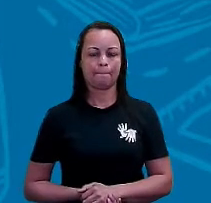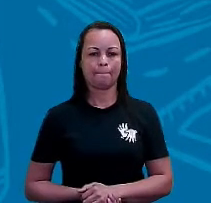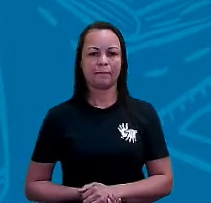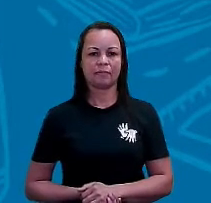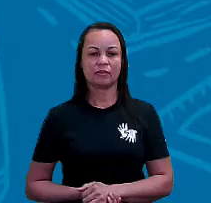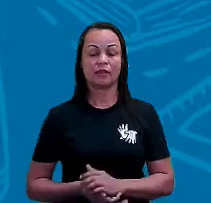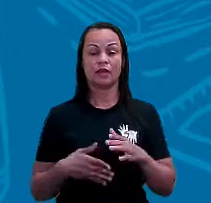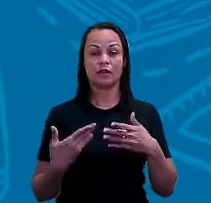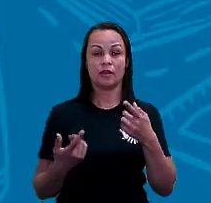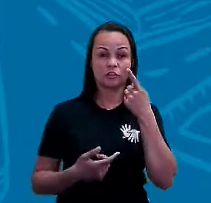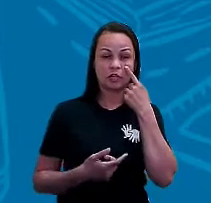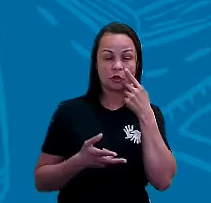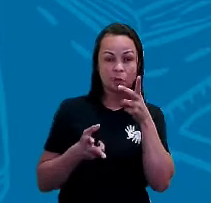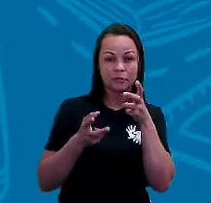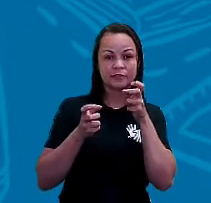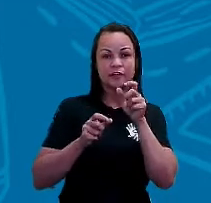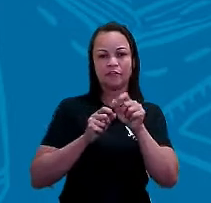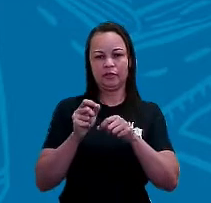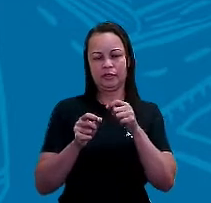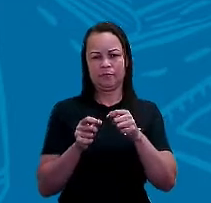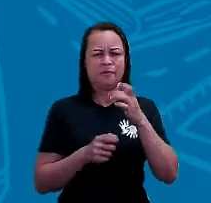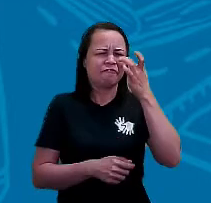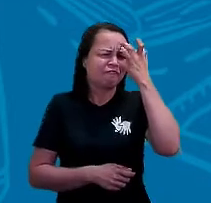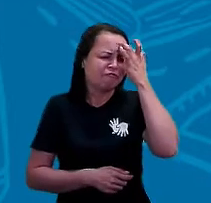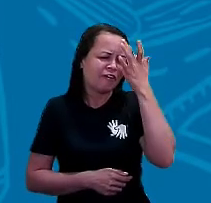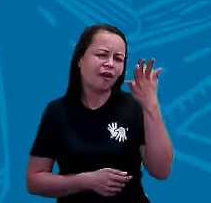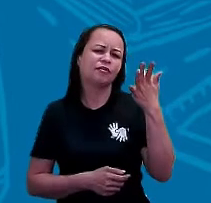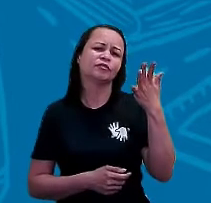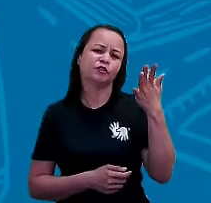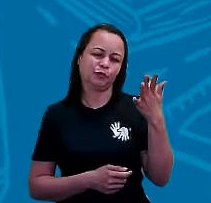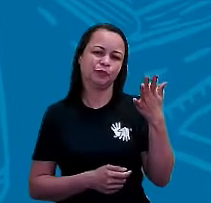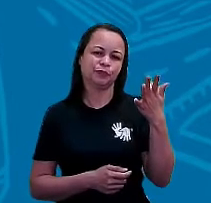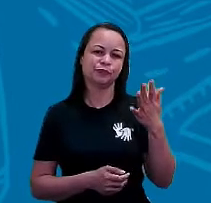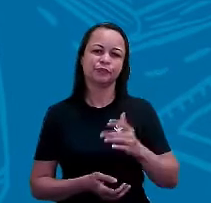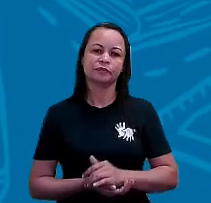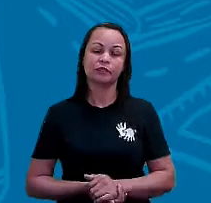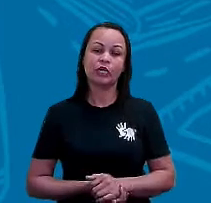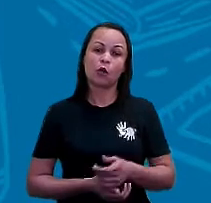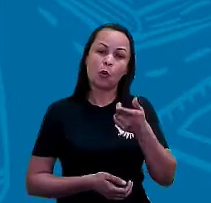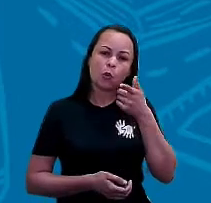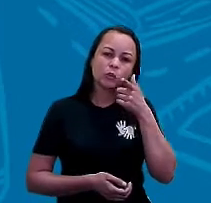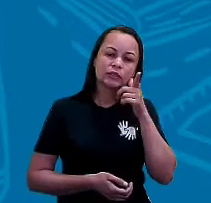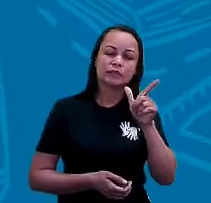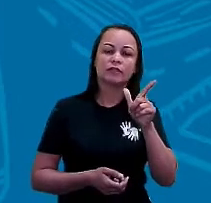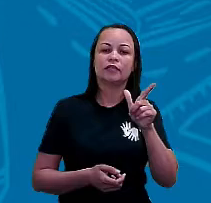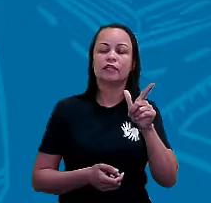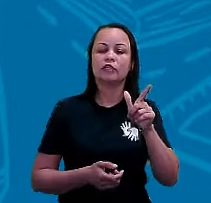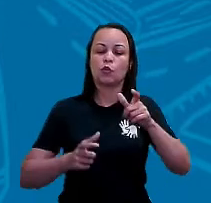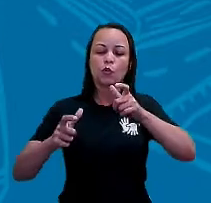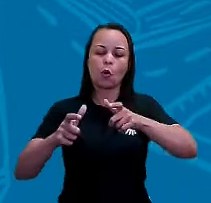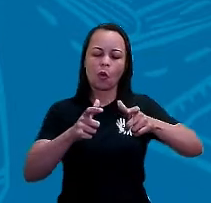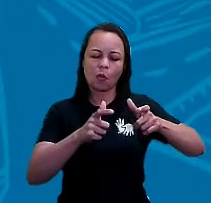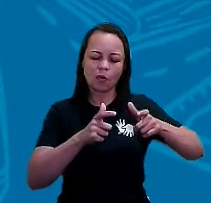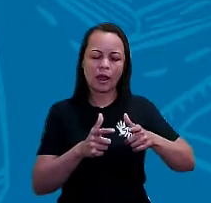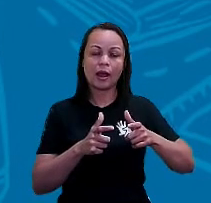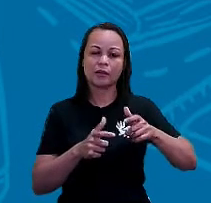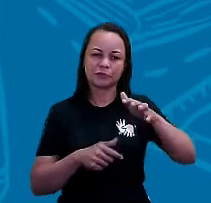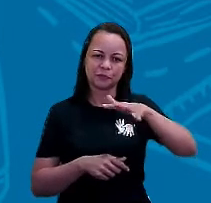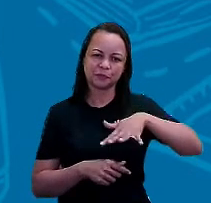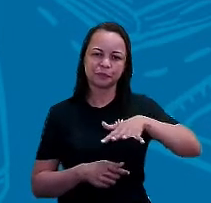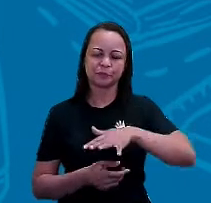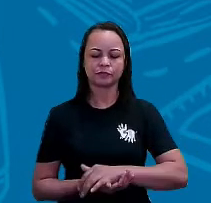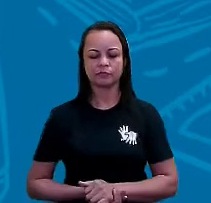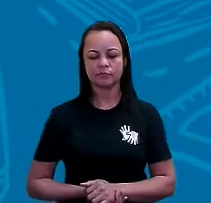a gente vai ver que é muito fácil, muito fácil mesmo, a gente conseguir se localizar no espaço.